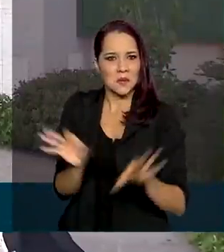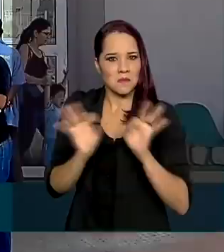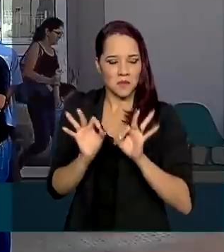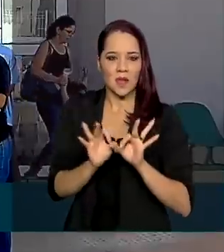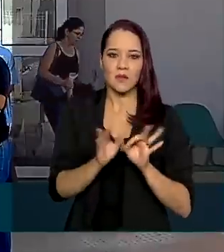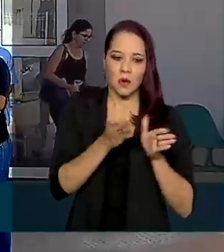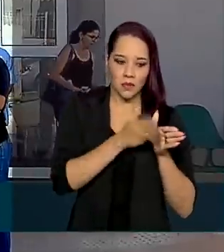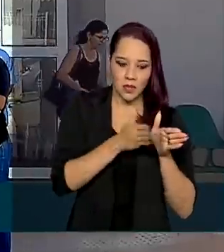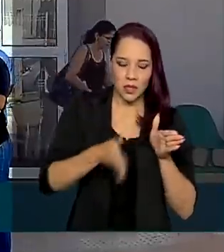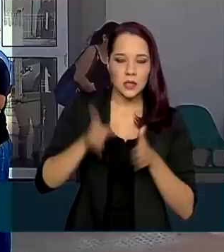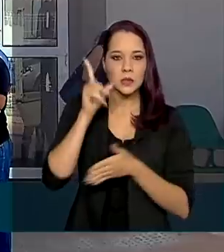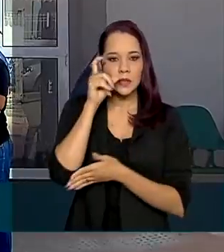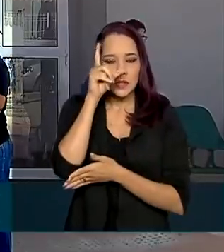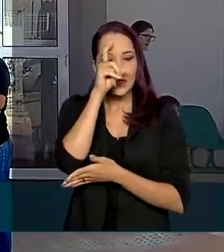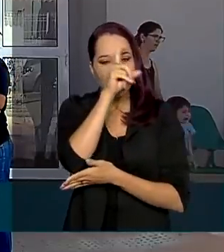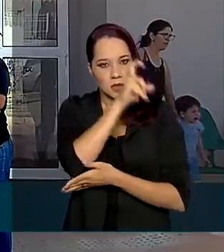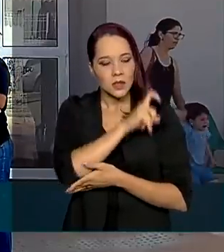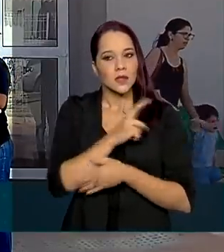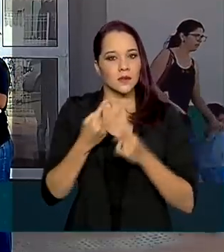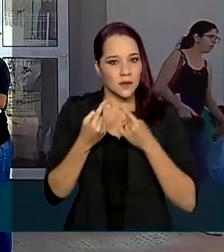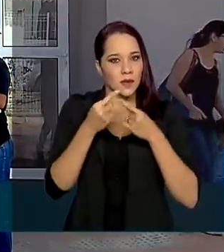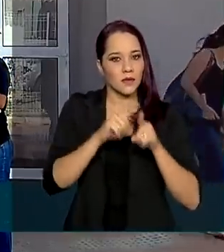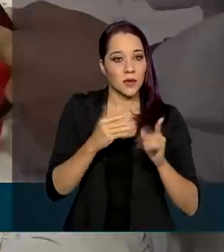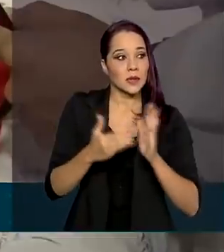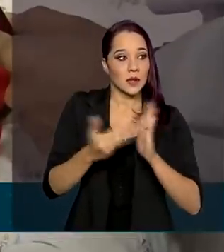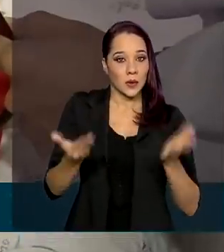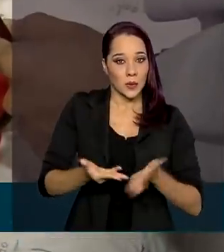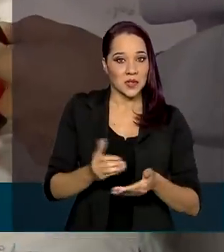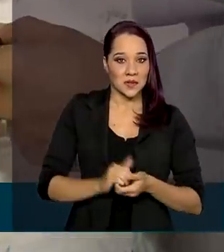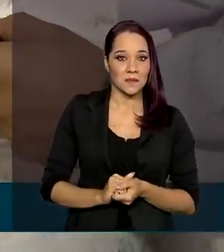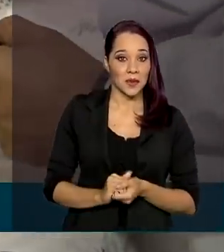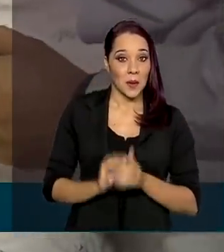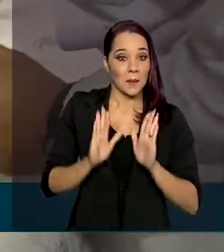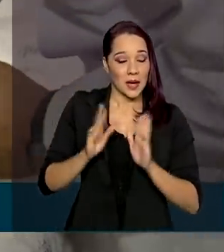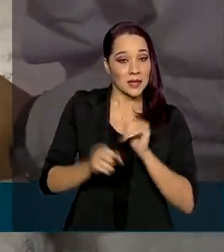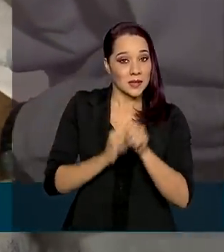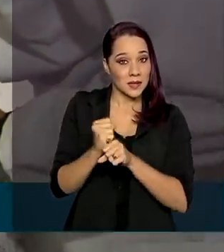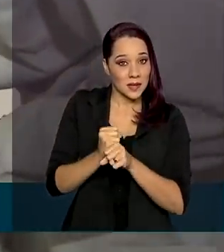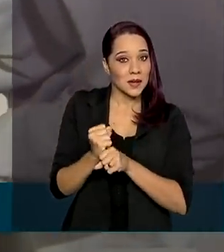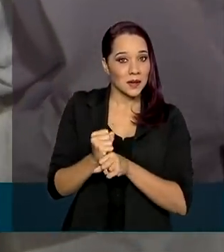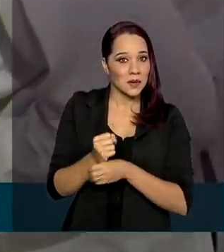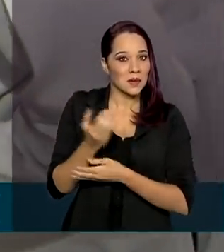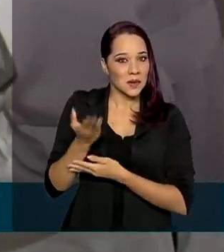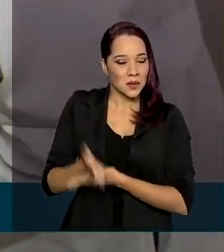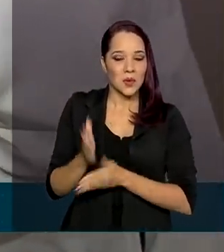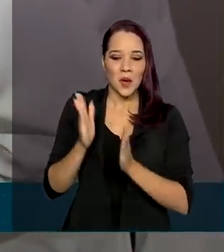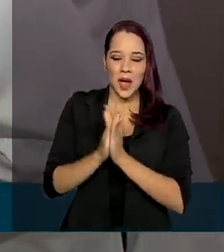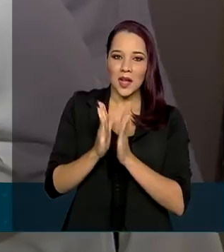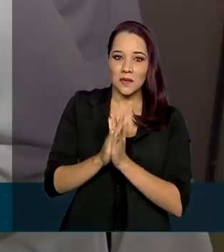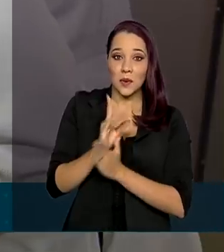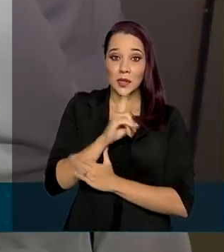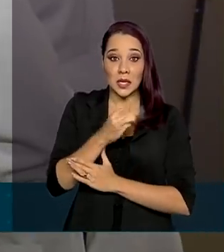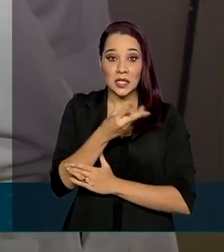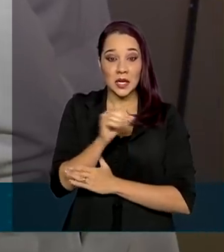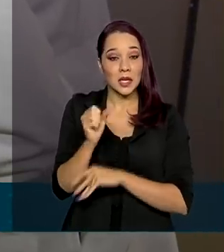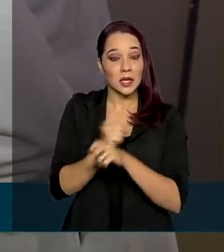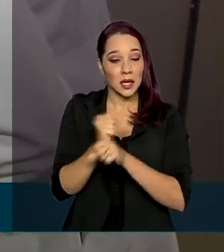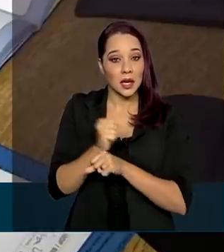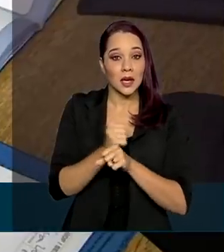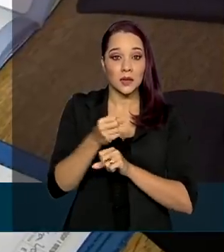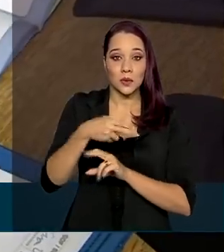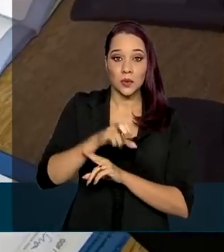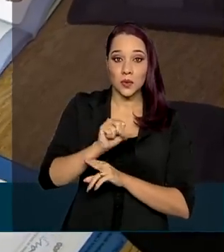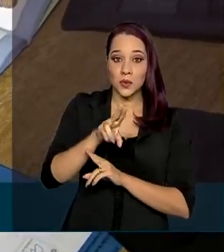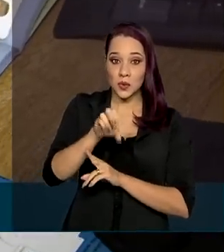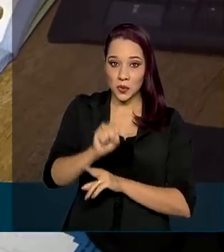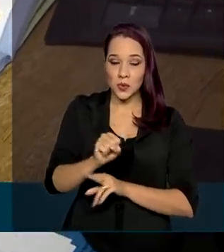complexo, cheio de dificuldades e desafios até hoje. Mas este ano, justamente no aniversário de 30 anos do SUS,